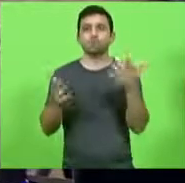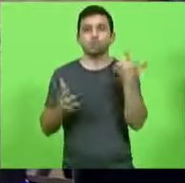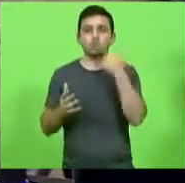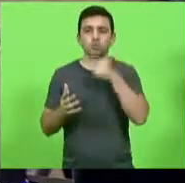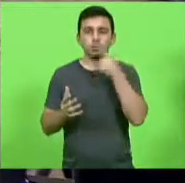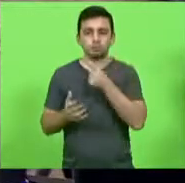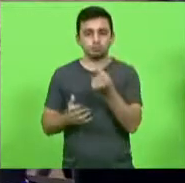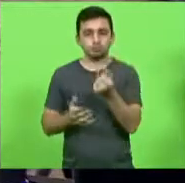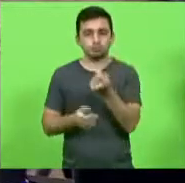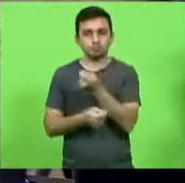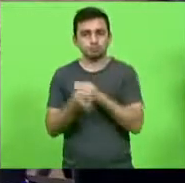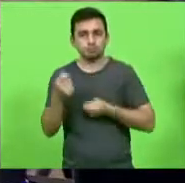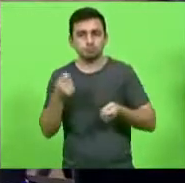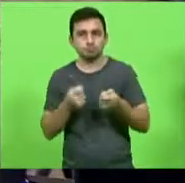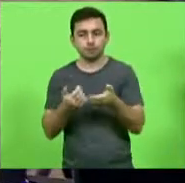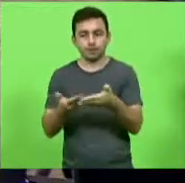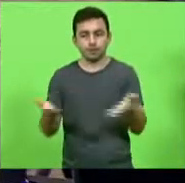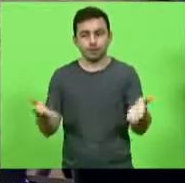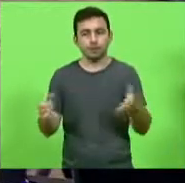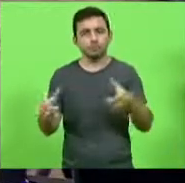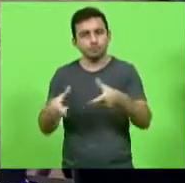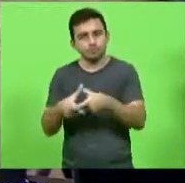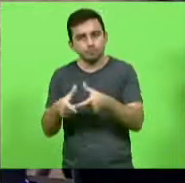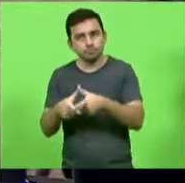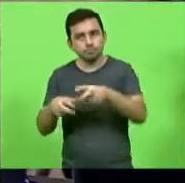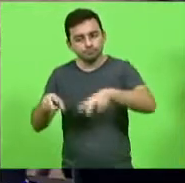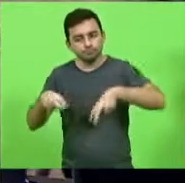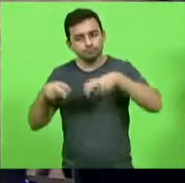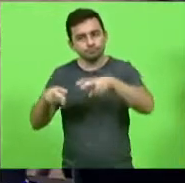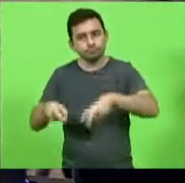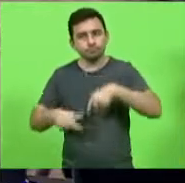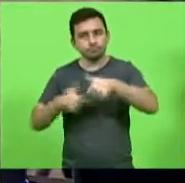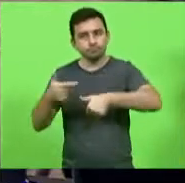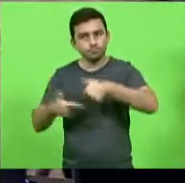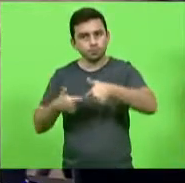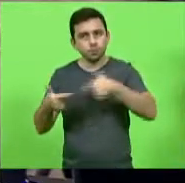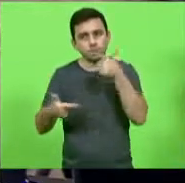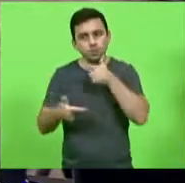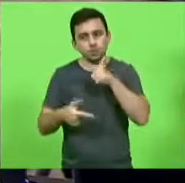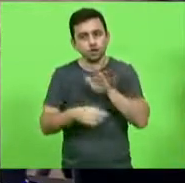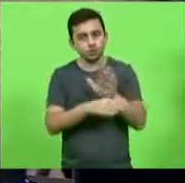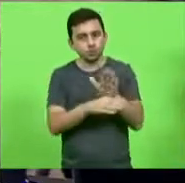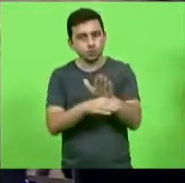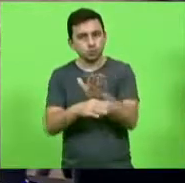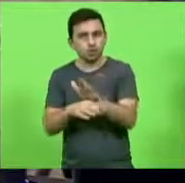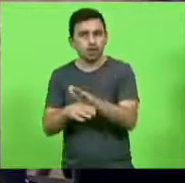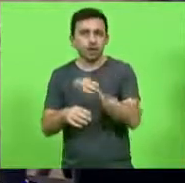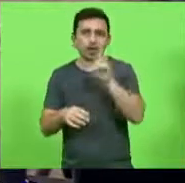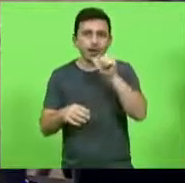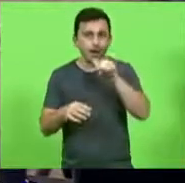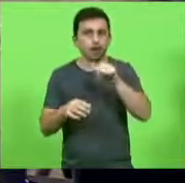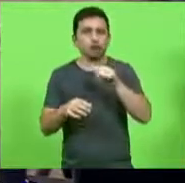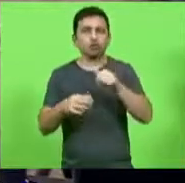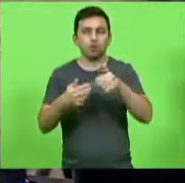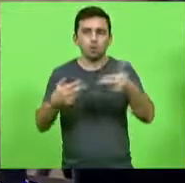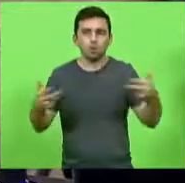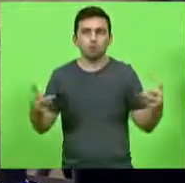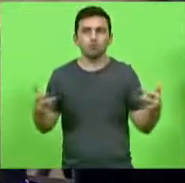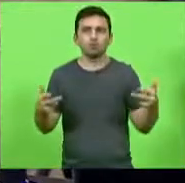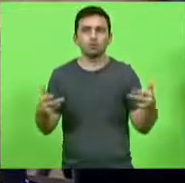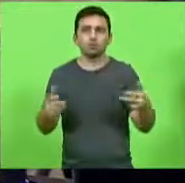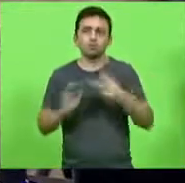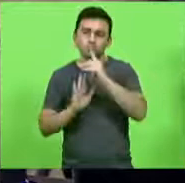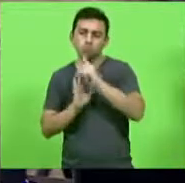financeiro para que os pequenos proprietários possam fazer as suas contenções de água e principalmente os projetos de